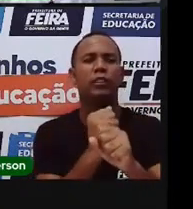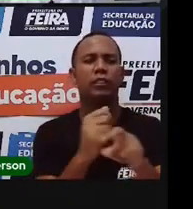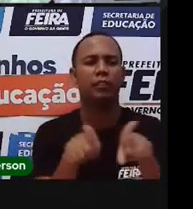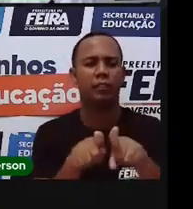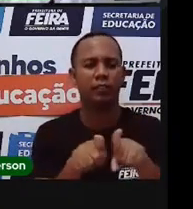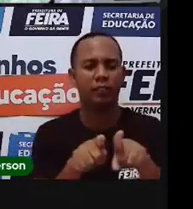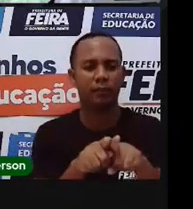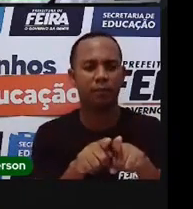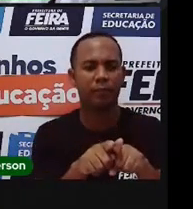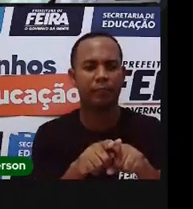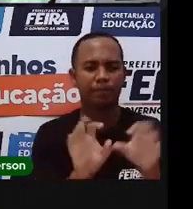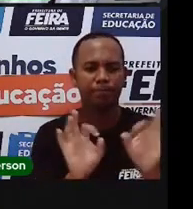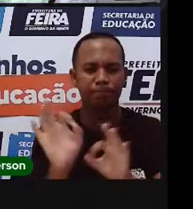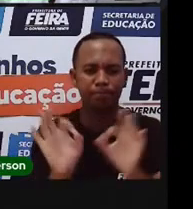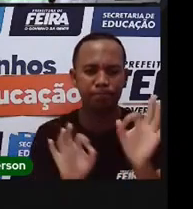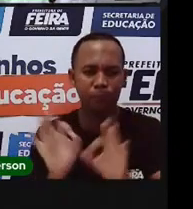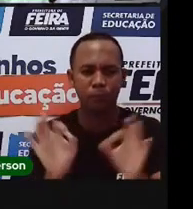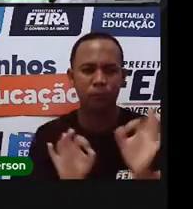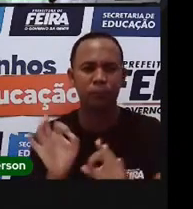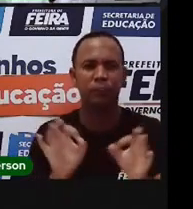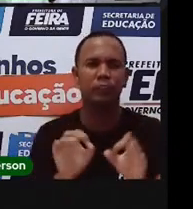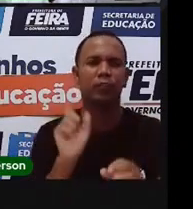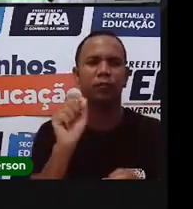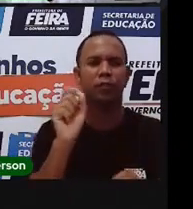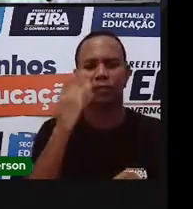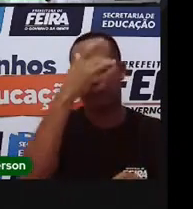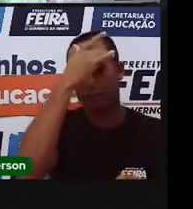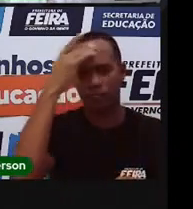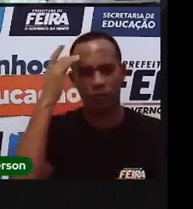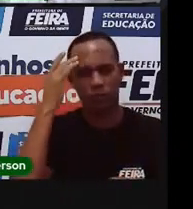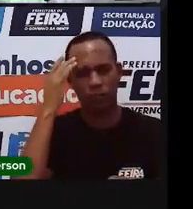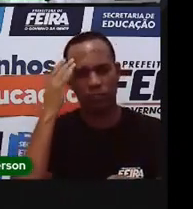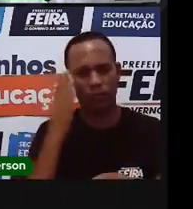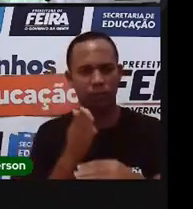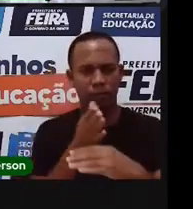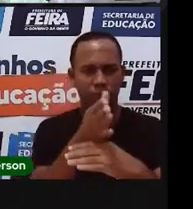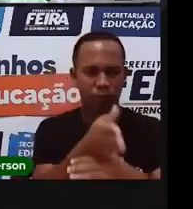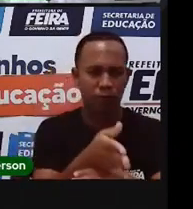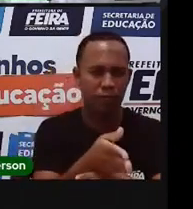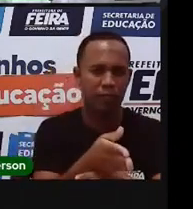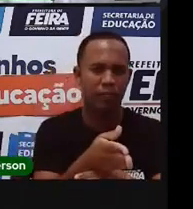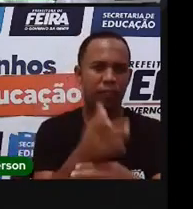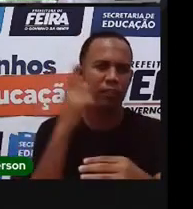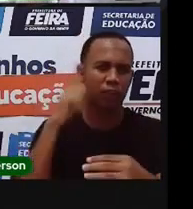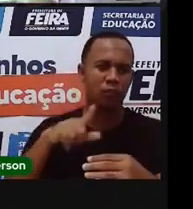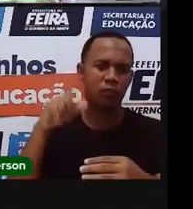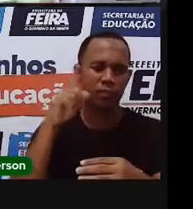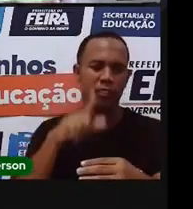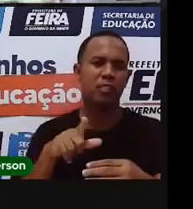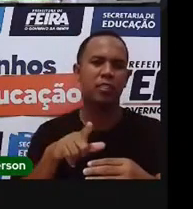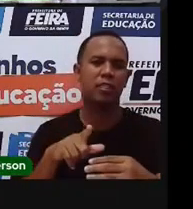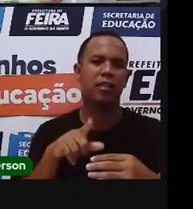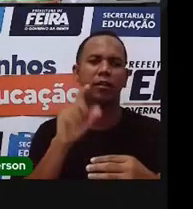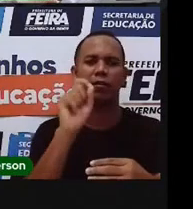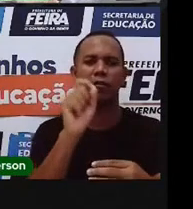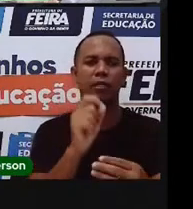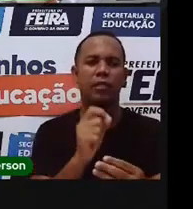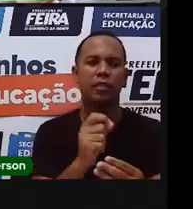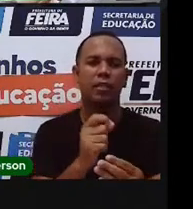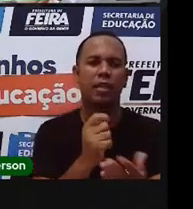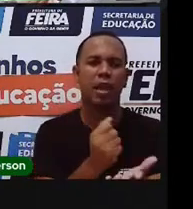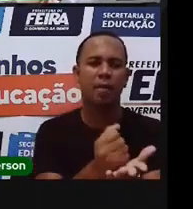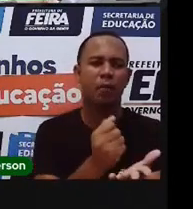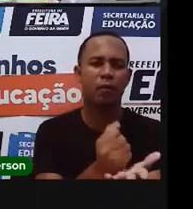funcionamento destes para que a população tenha o serviço quando necessário. Então, que serviço público é esse?